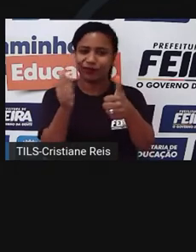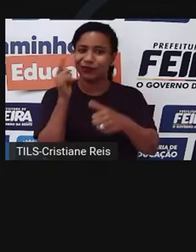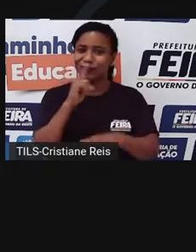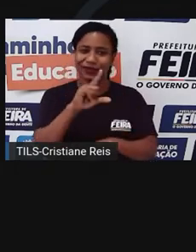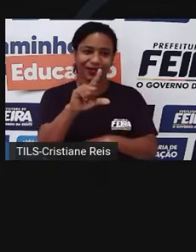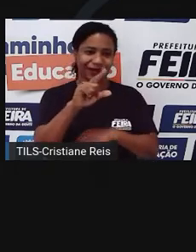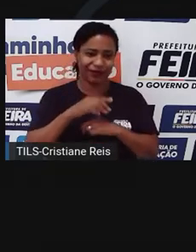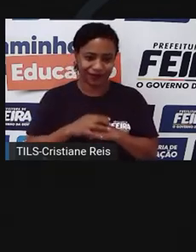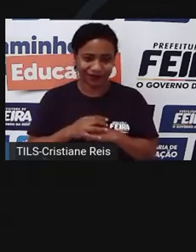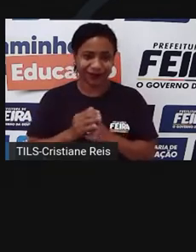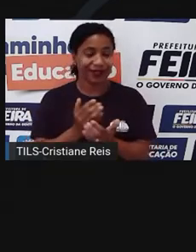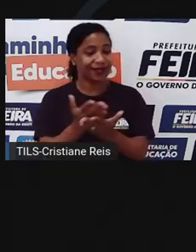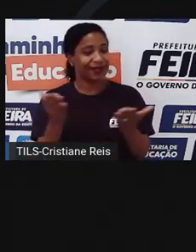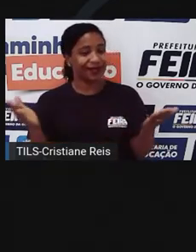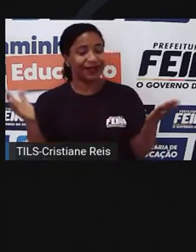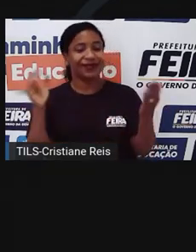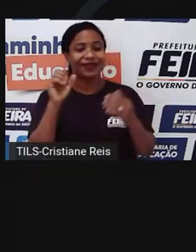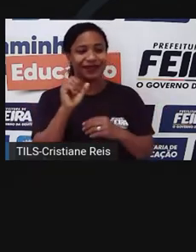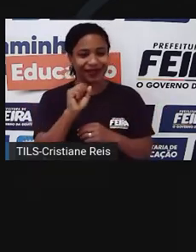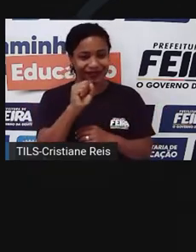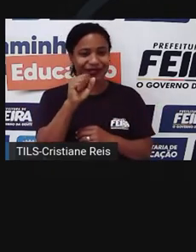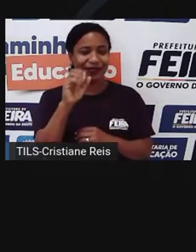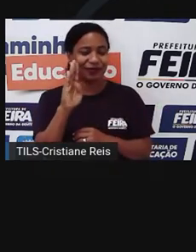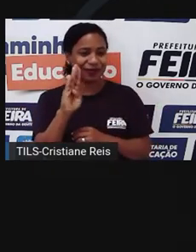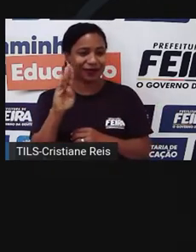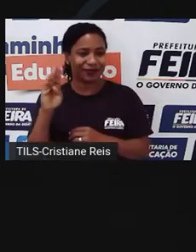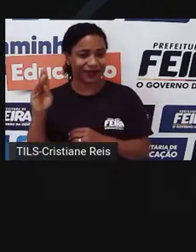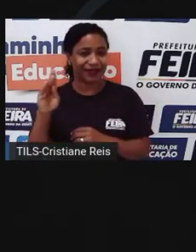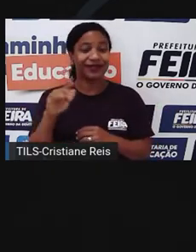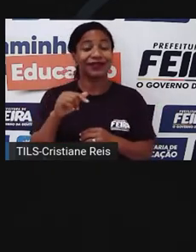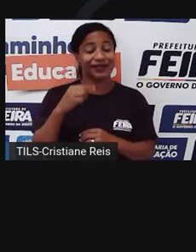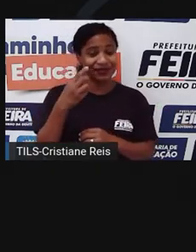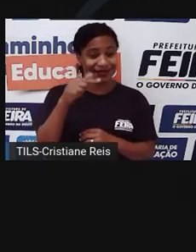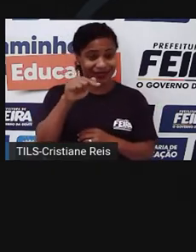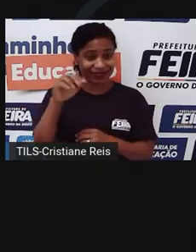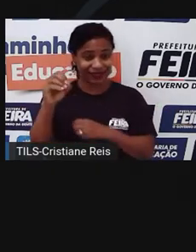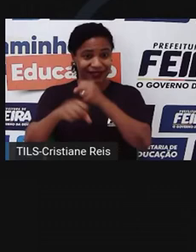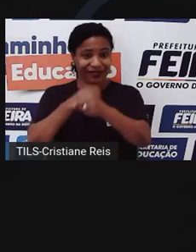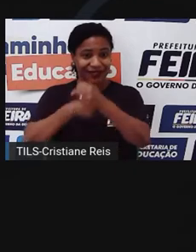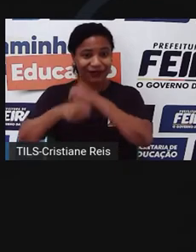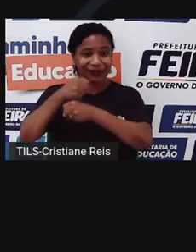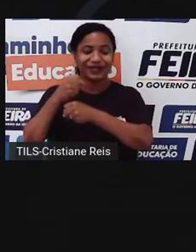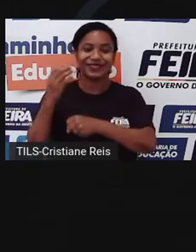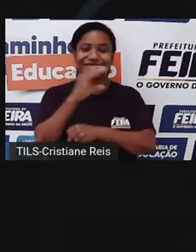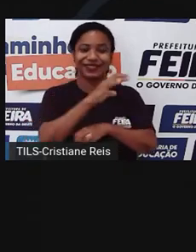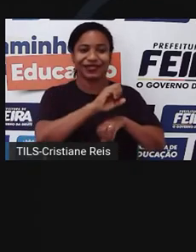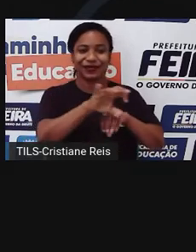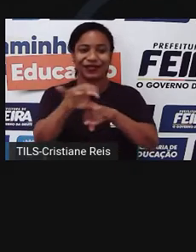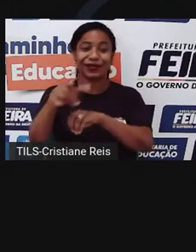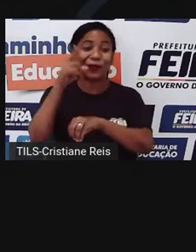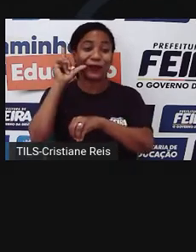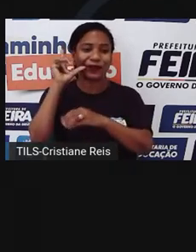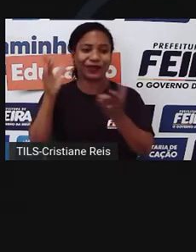SBPC 70 anos. Ciência, educação, ontem, hoje, amanhã.